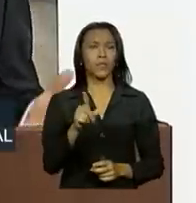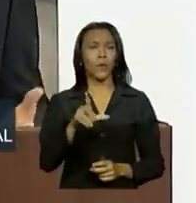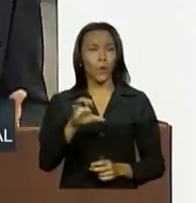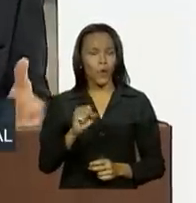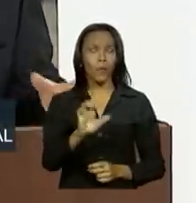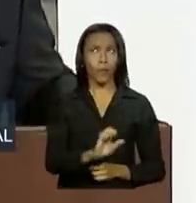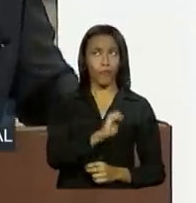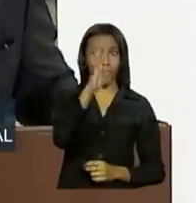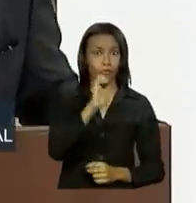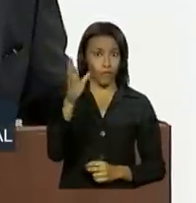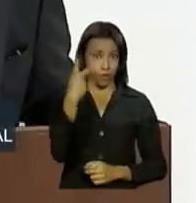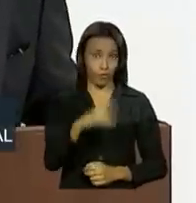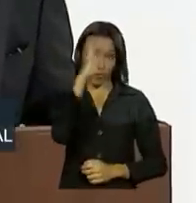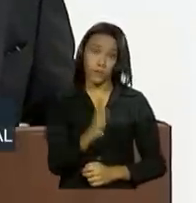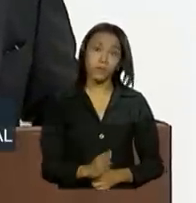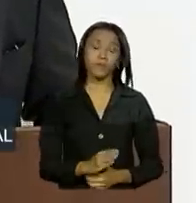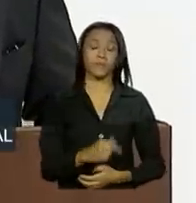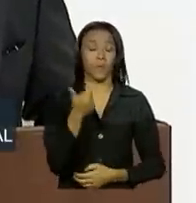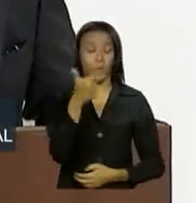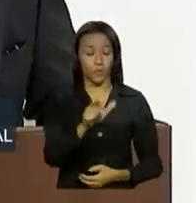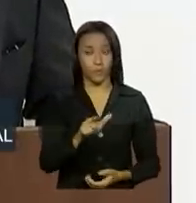das nossas reservas. Passamos adiante.